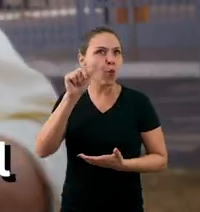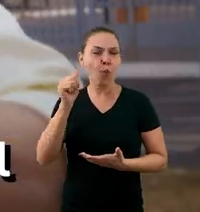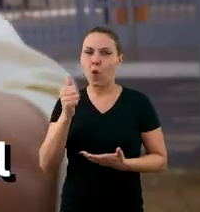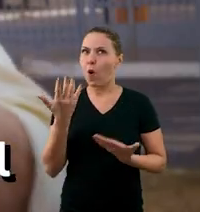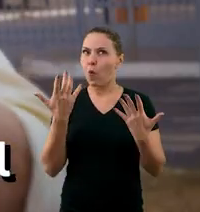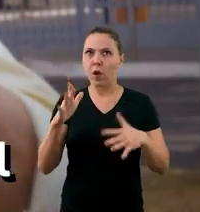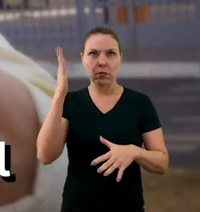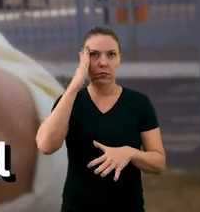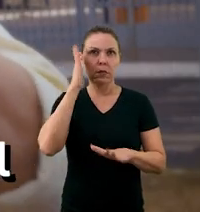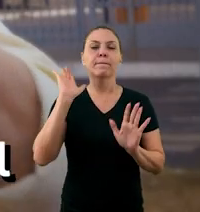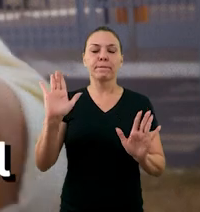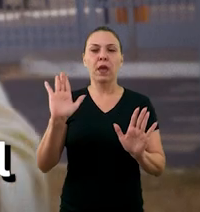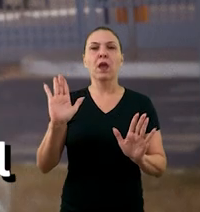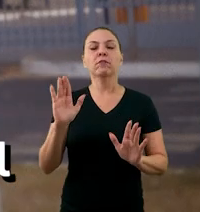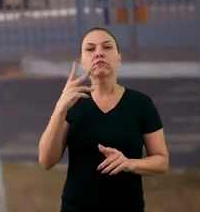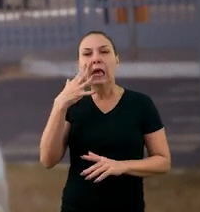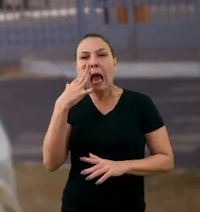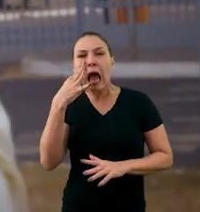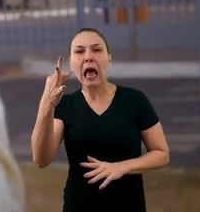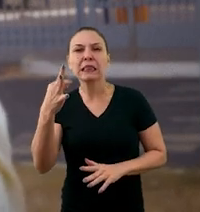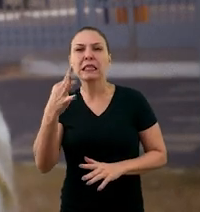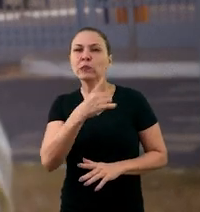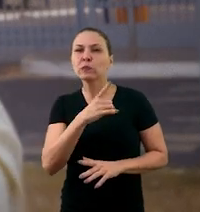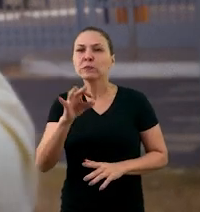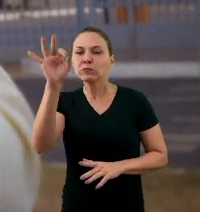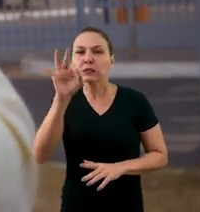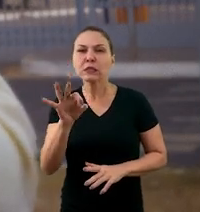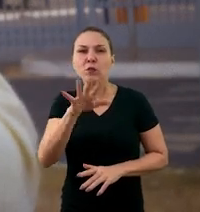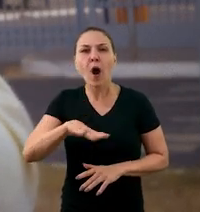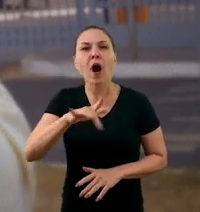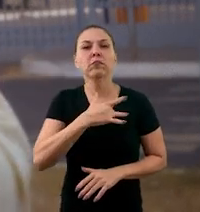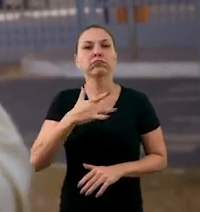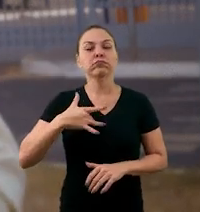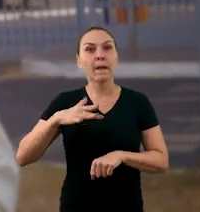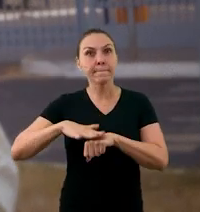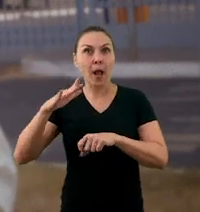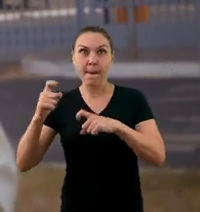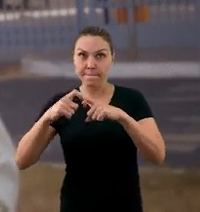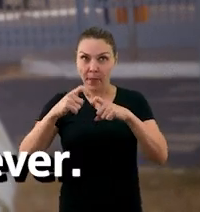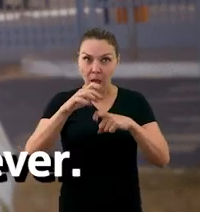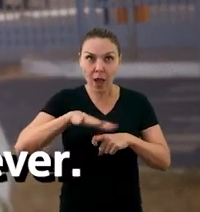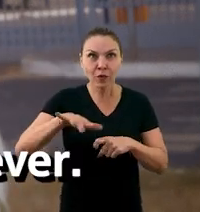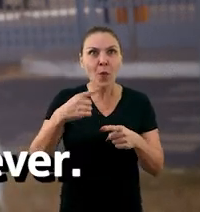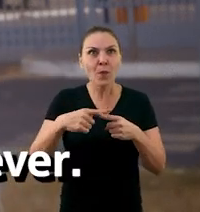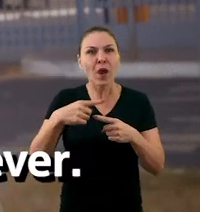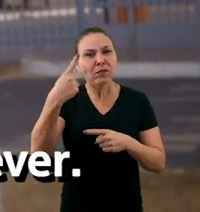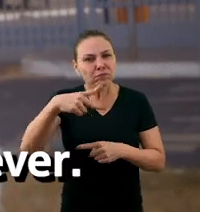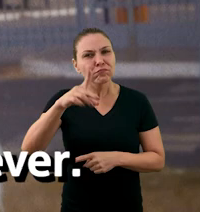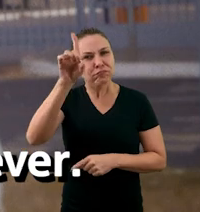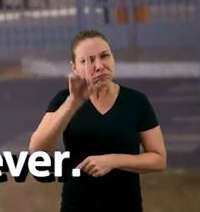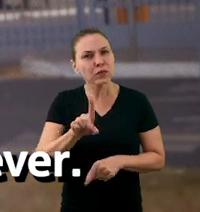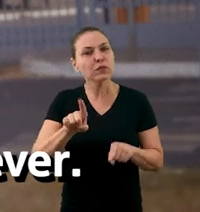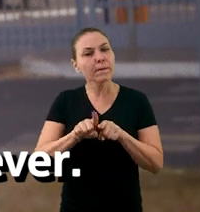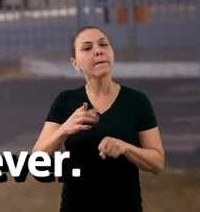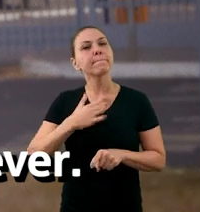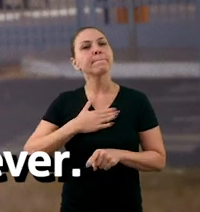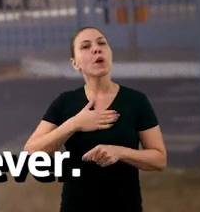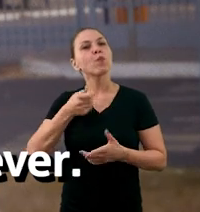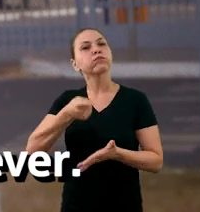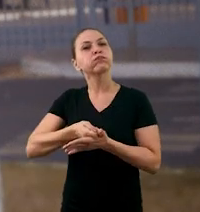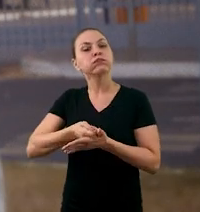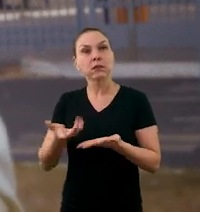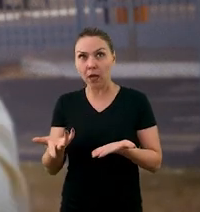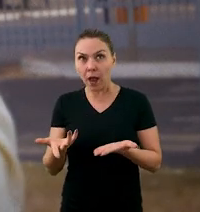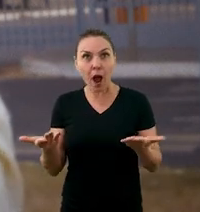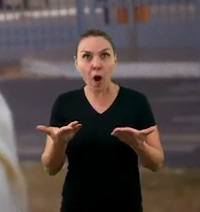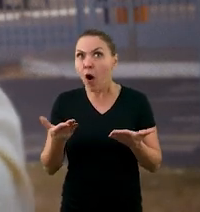É isso que a gente chama de atenção total com saúde. Nós vamos colocar mais médicos, porque esse é o seu direito e esse é o meu